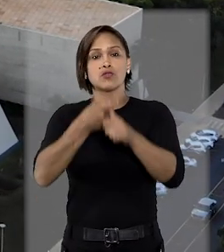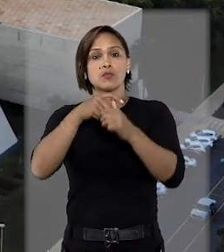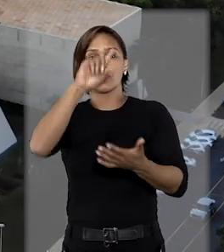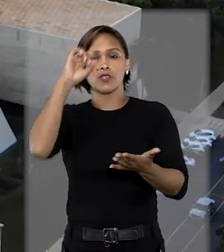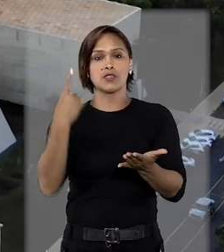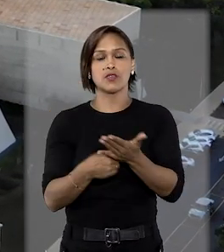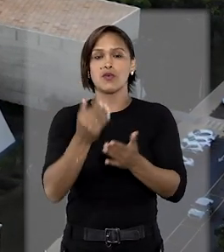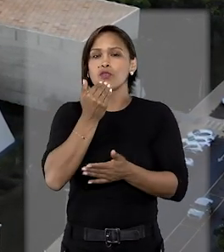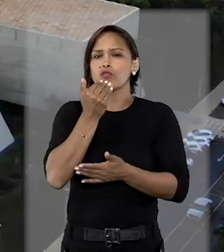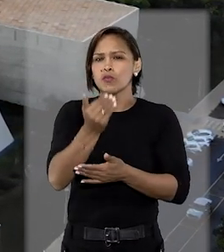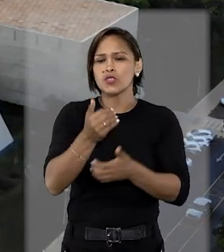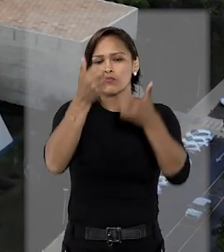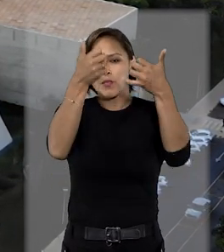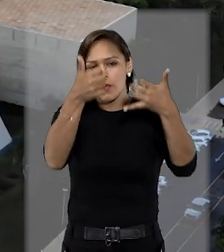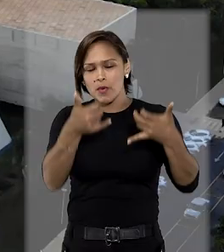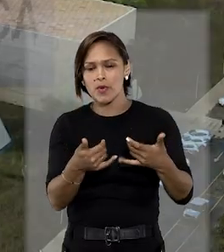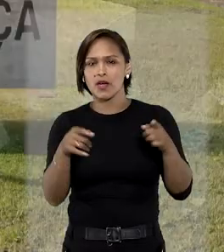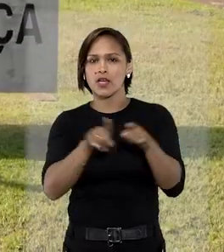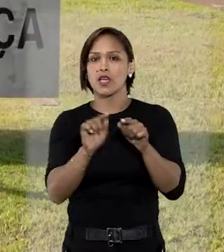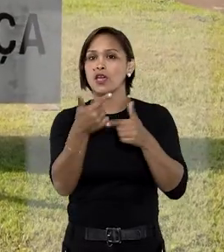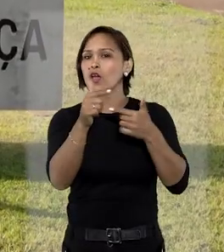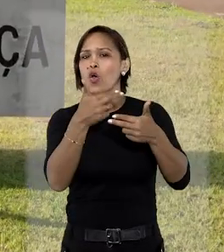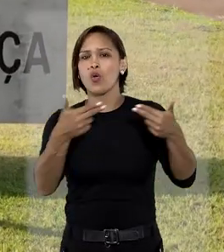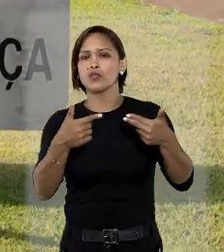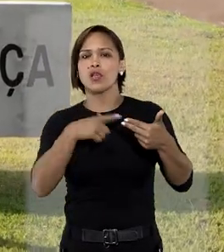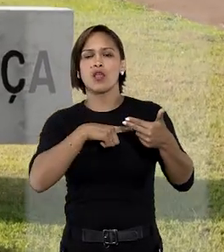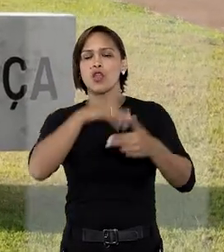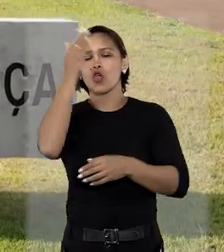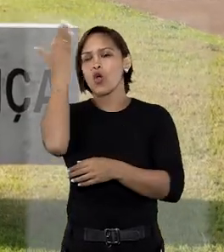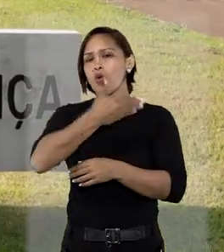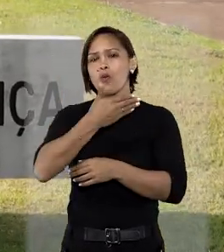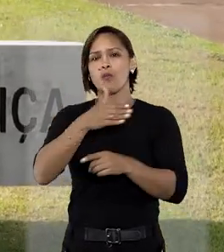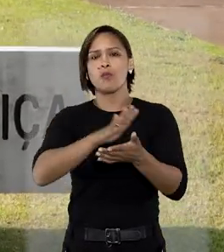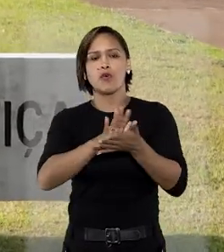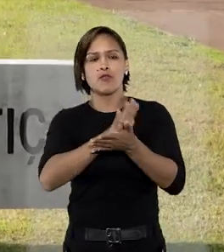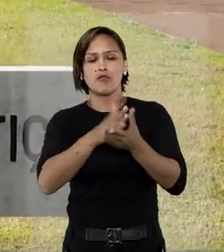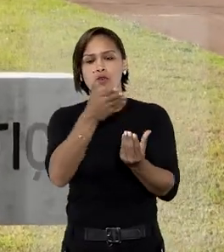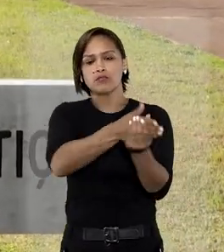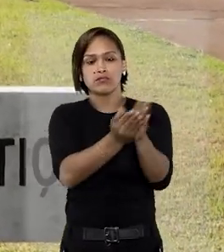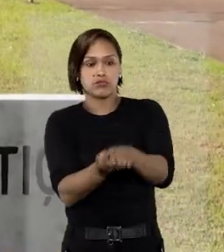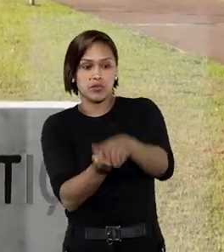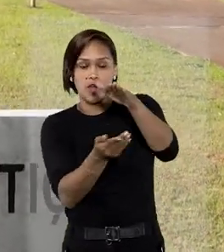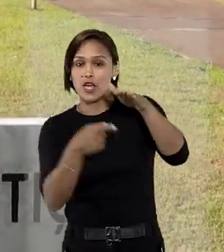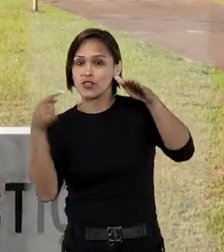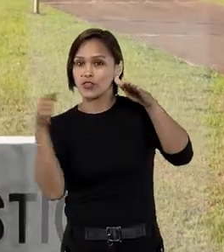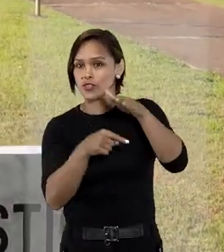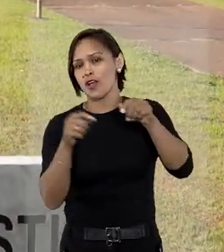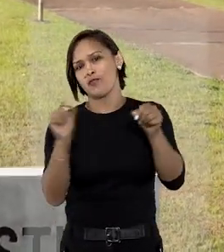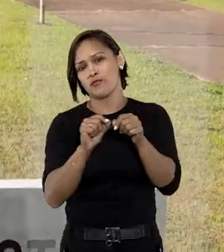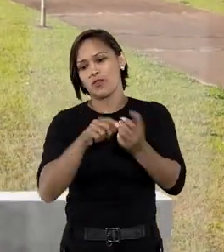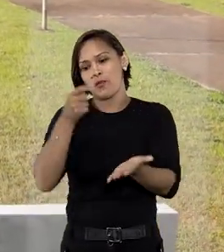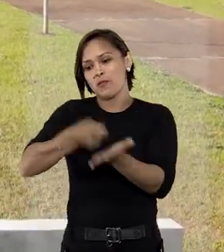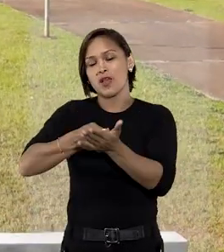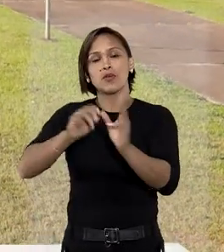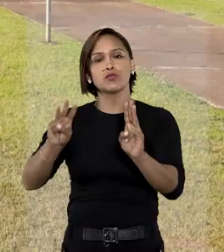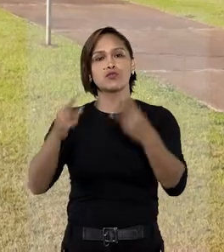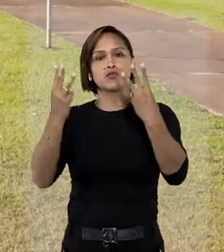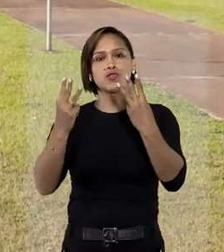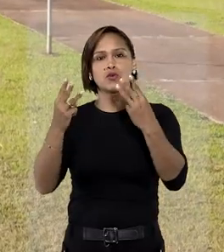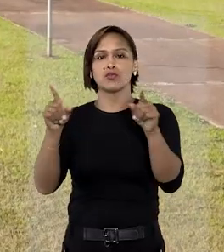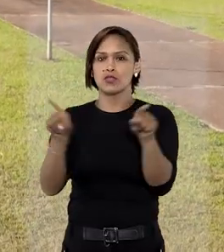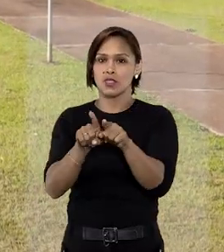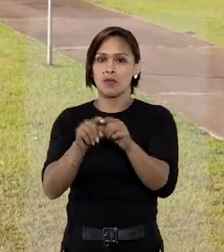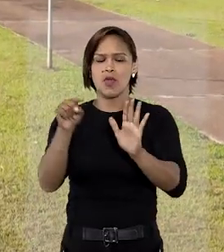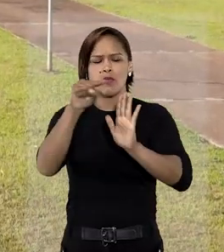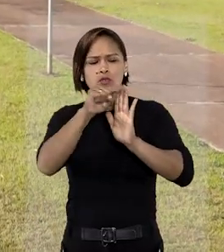No pedido, alegou, entre outras coisas, que não há comprovação nos autos de empenhos já realizados para o pagamento dos shows. Além